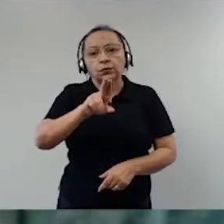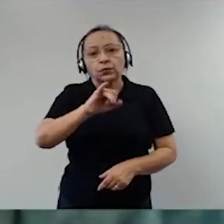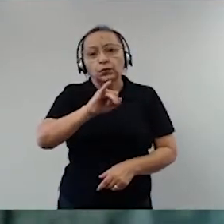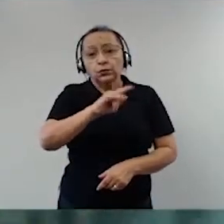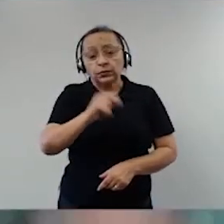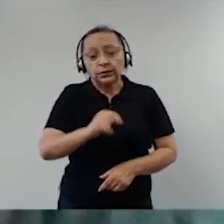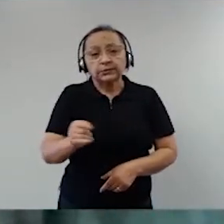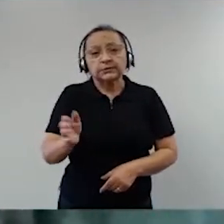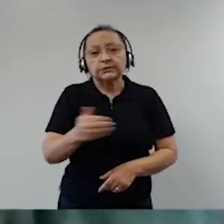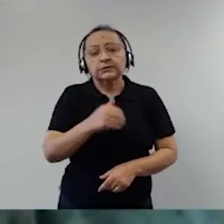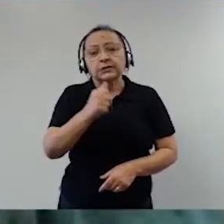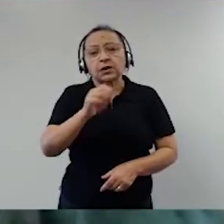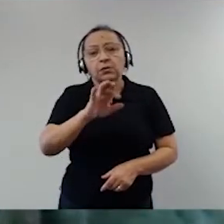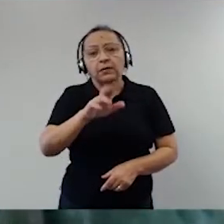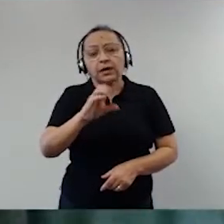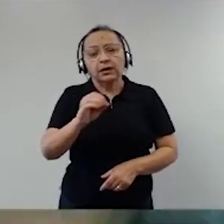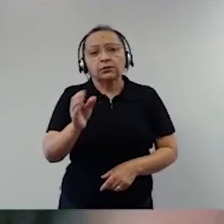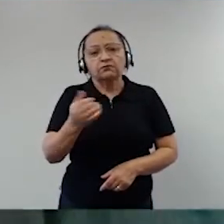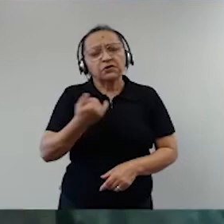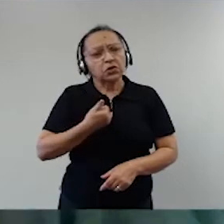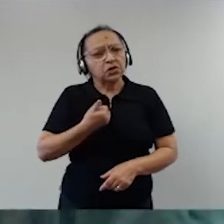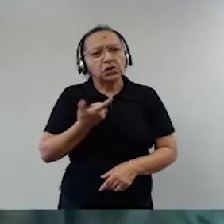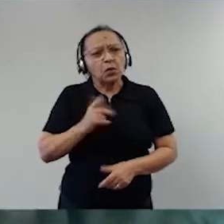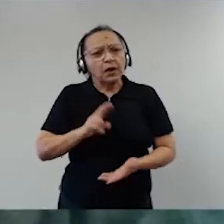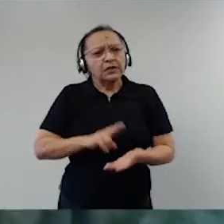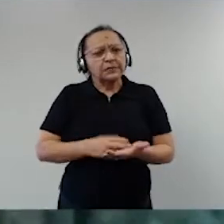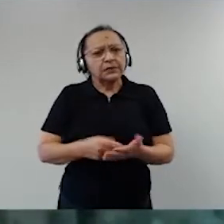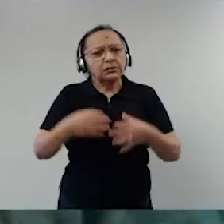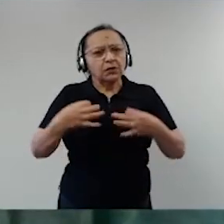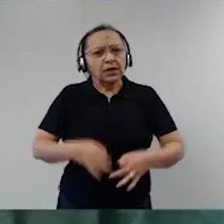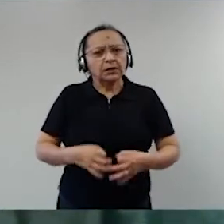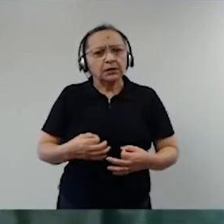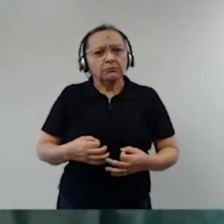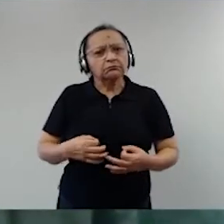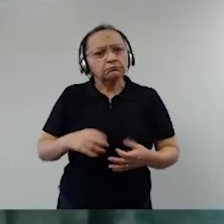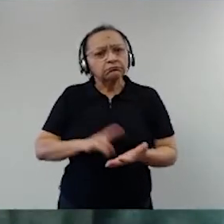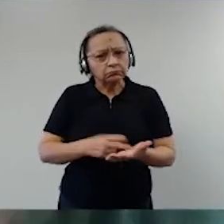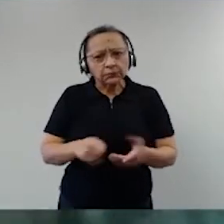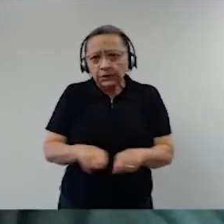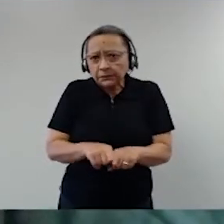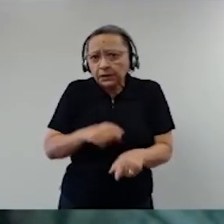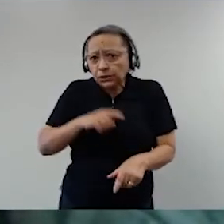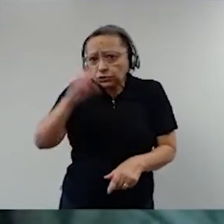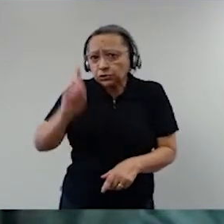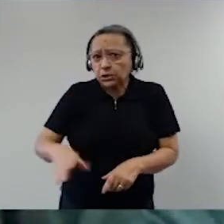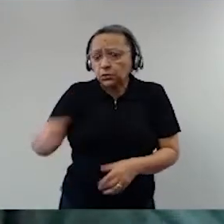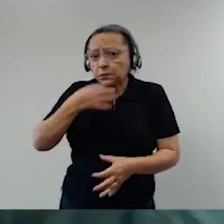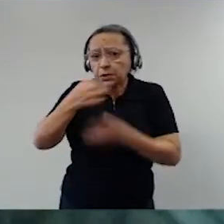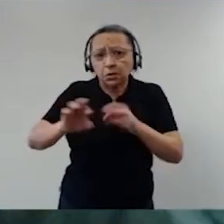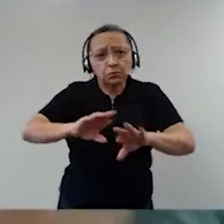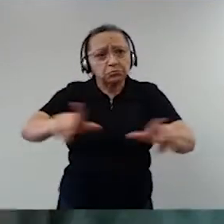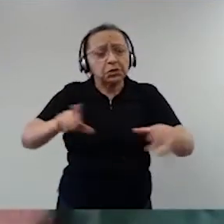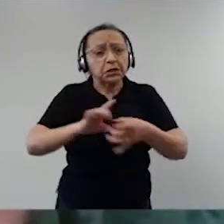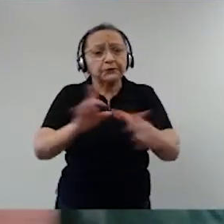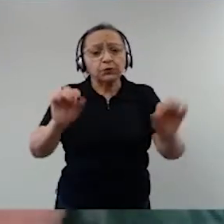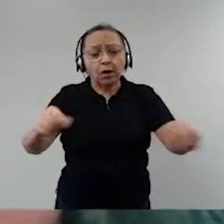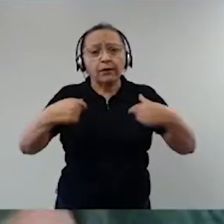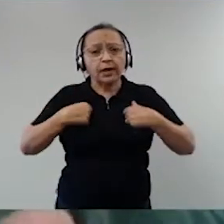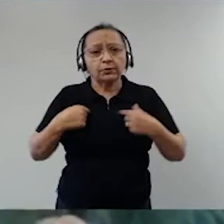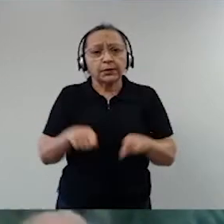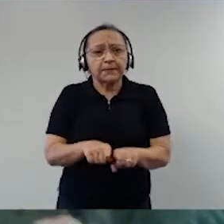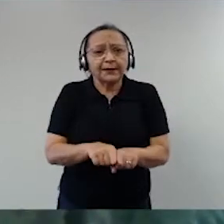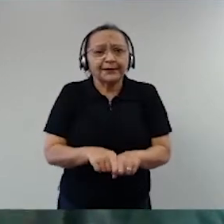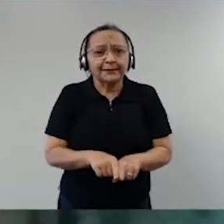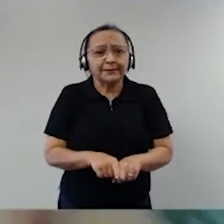disseram que não é a interpretação correta, a interpretação que eles têm o direito de ter. Como eu tenho, como nunca foi